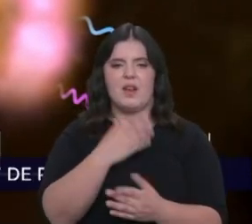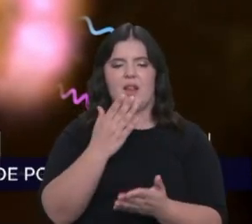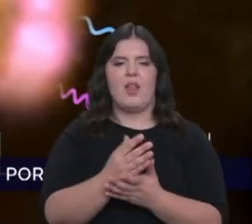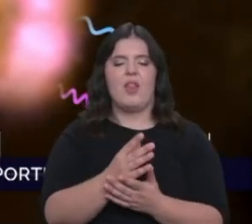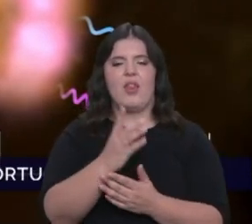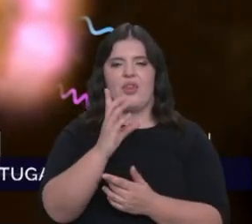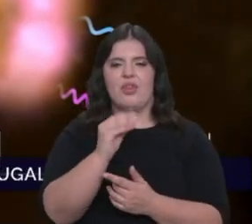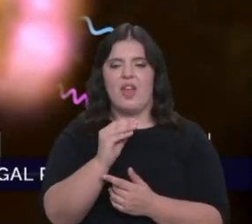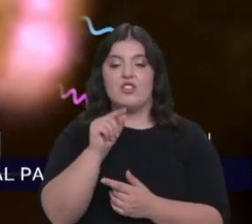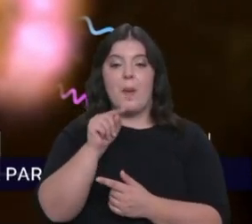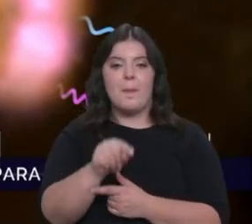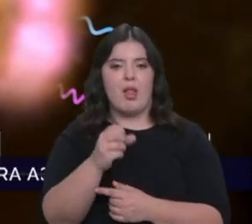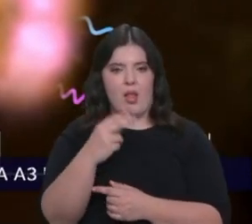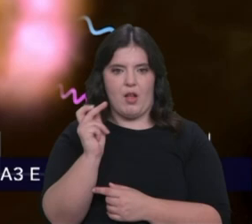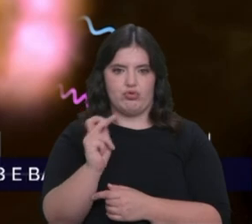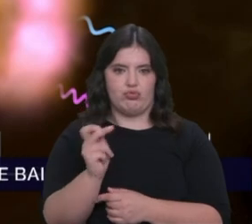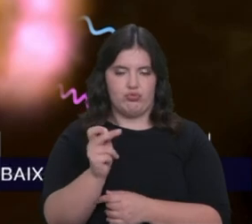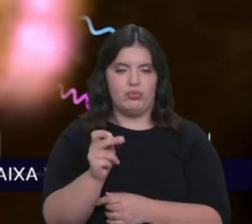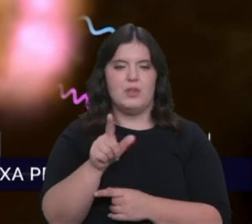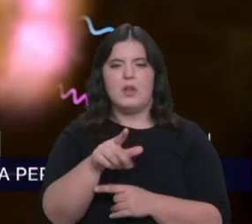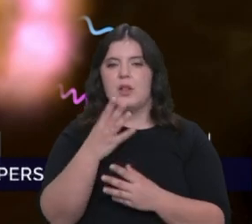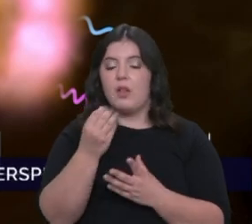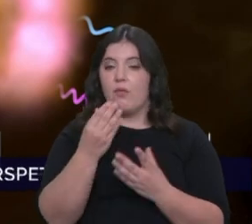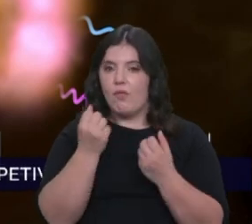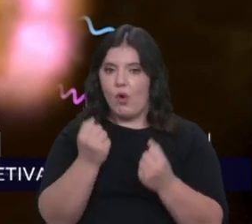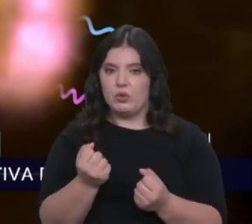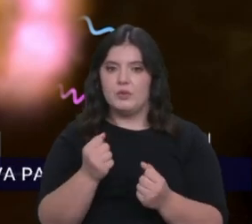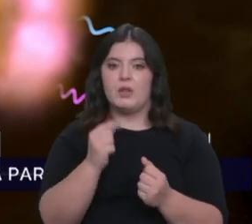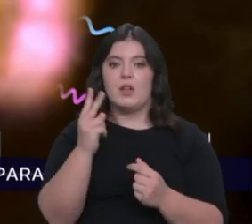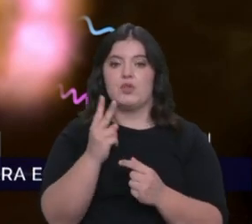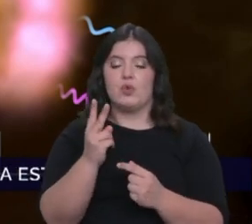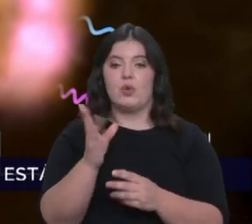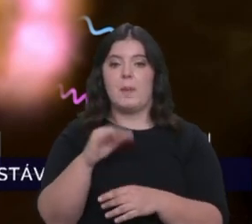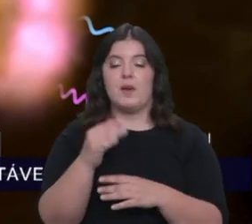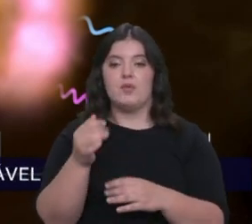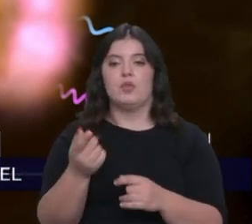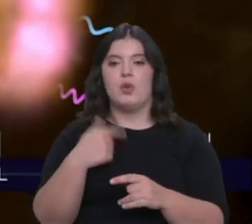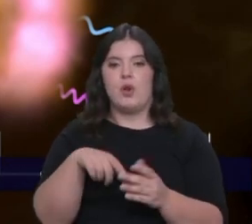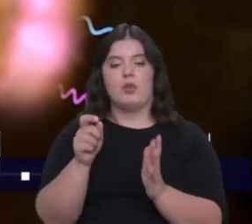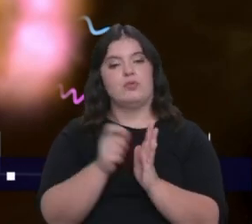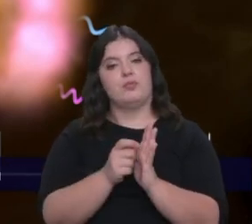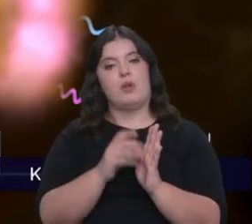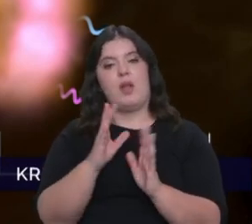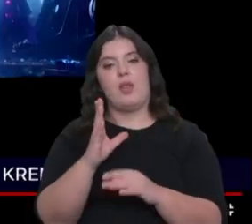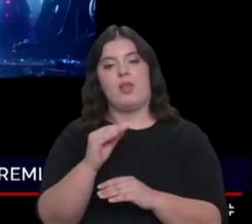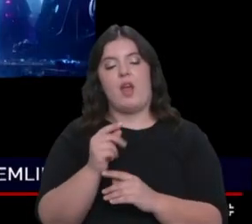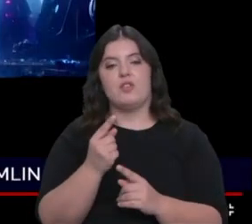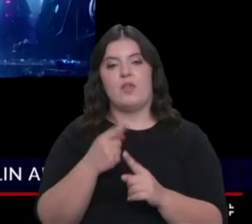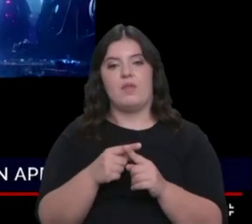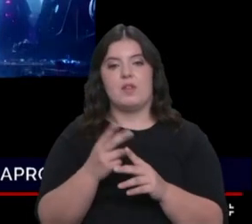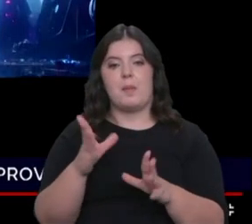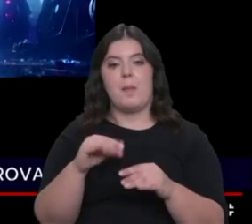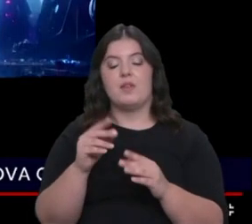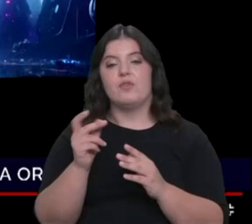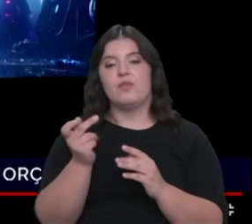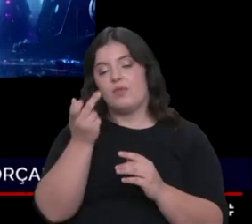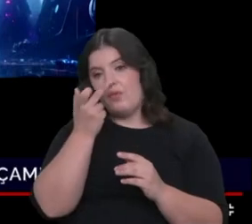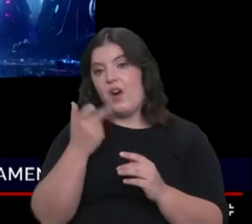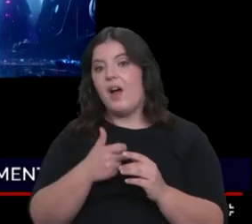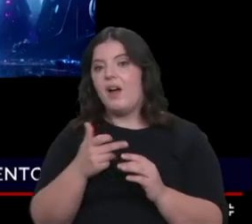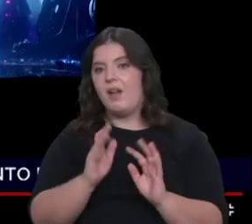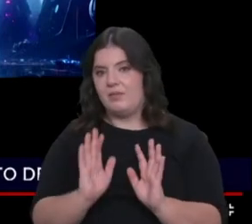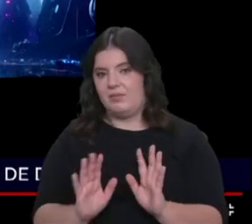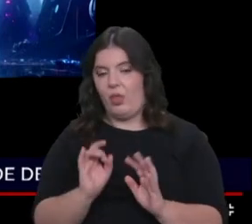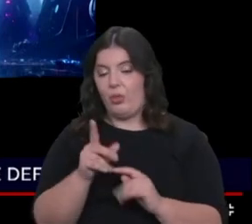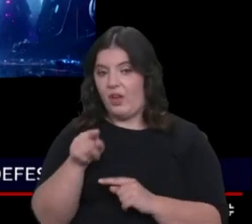anos. Esta explosão é tão potente que a segunda mais potente que nós já registramos é 10 vezes mais fraca. E, portanto,